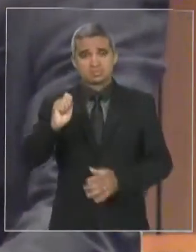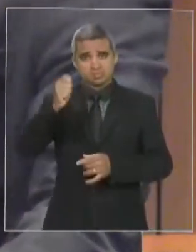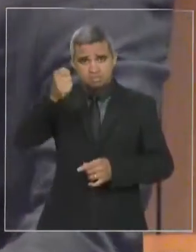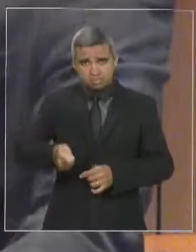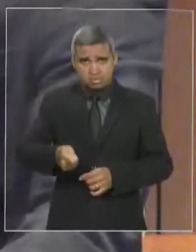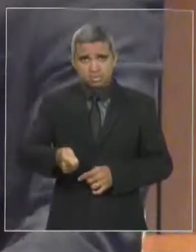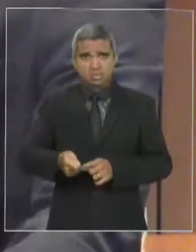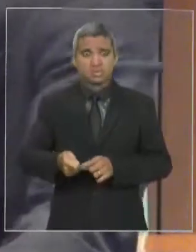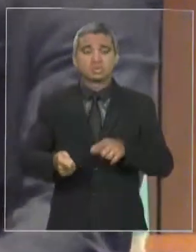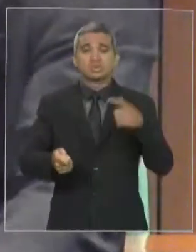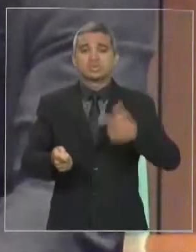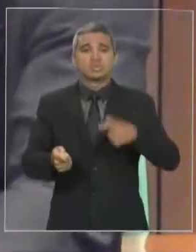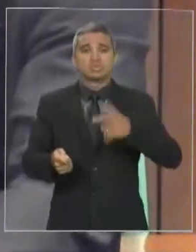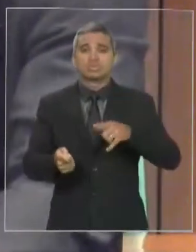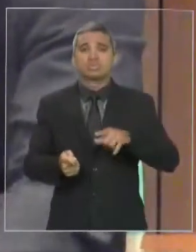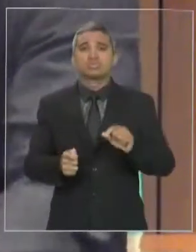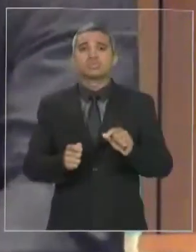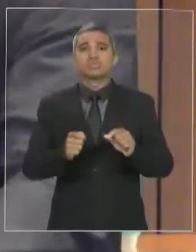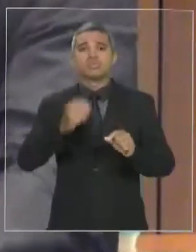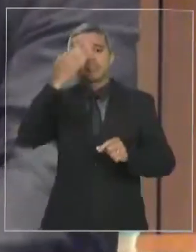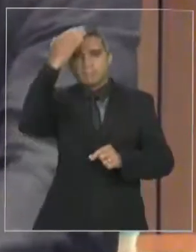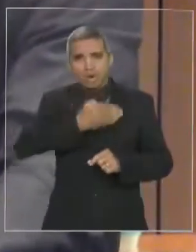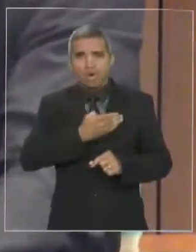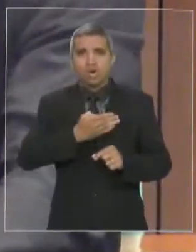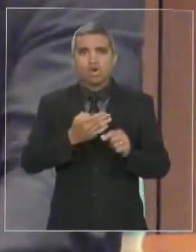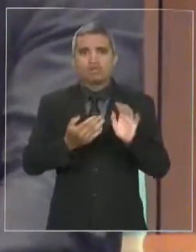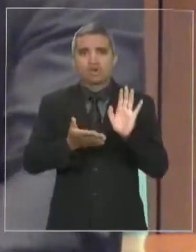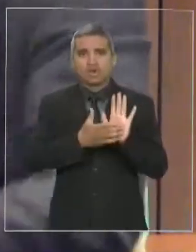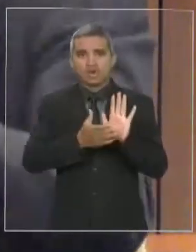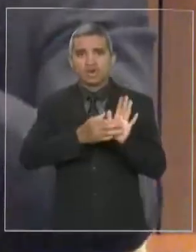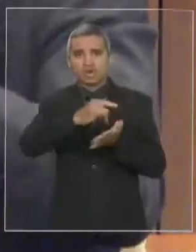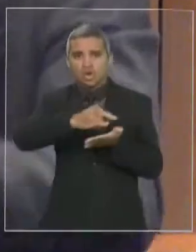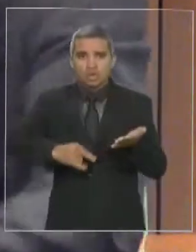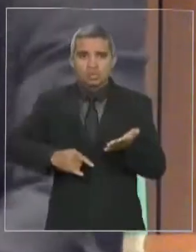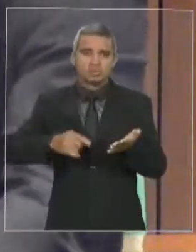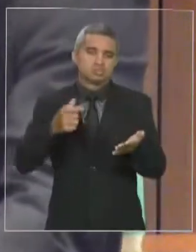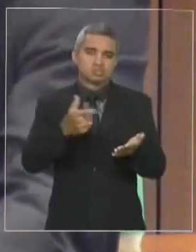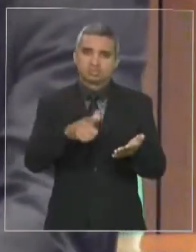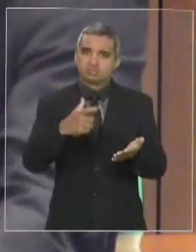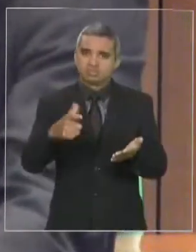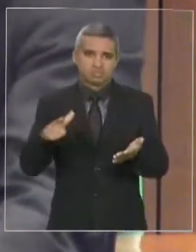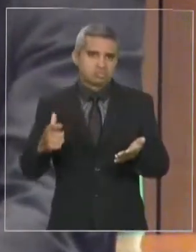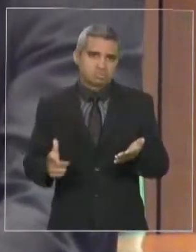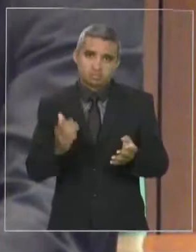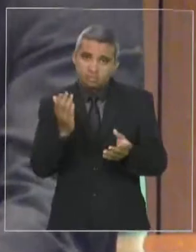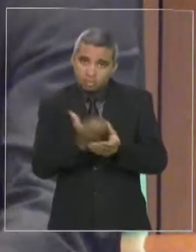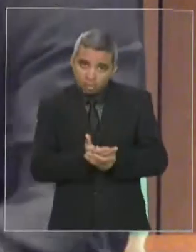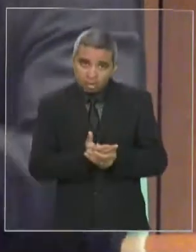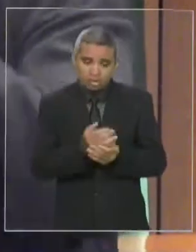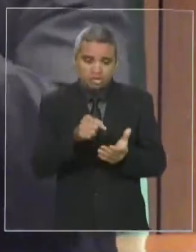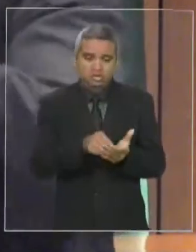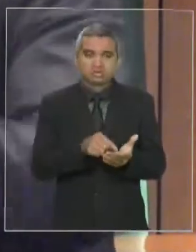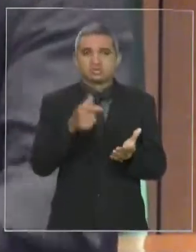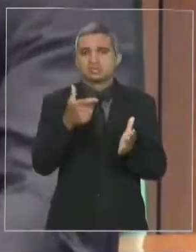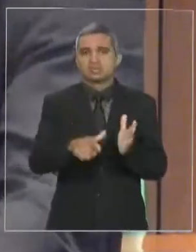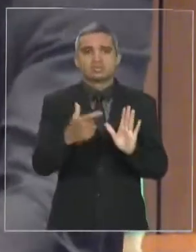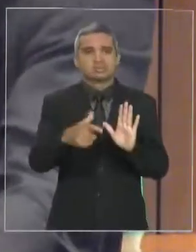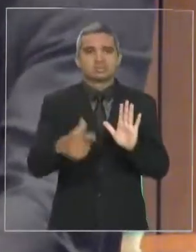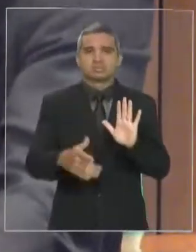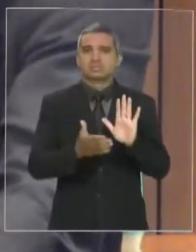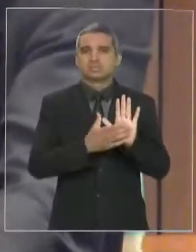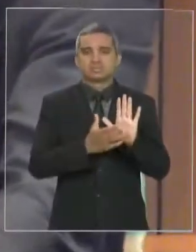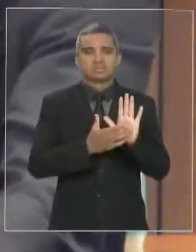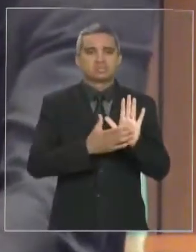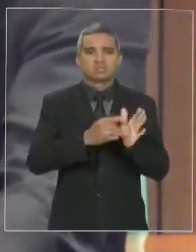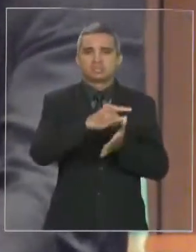em provas, porque não existe, nos autos do processo, nenhum documento